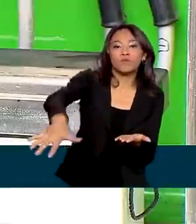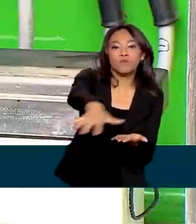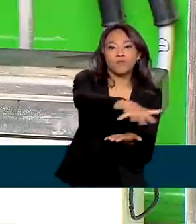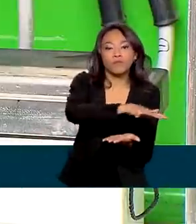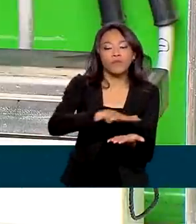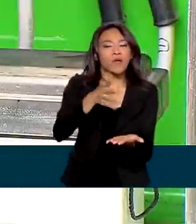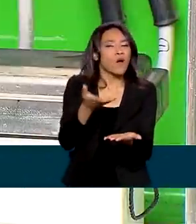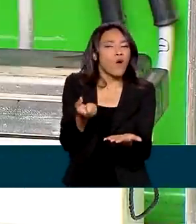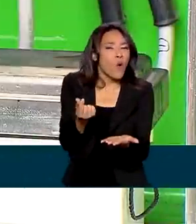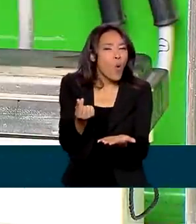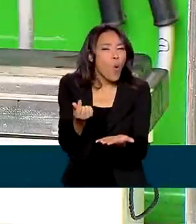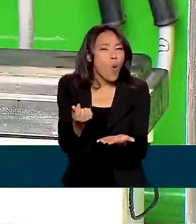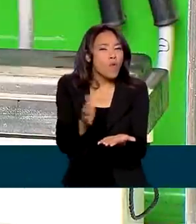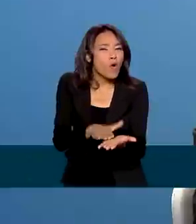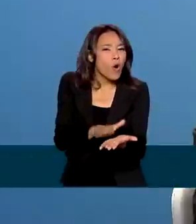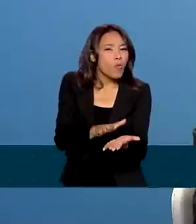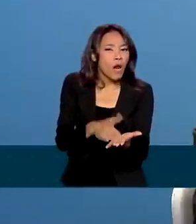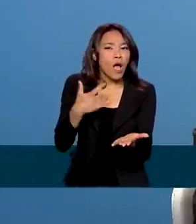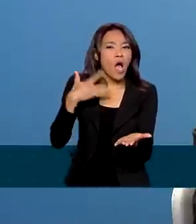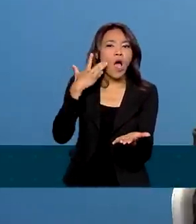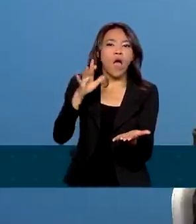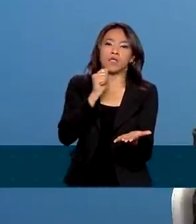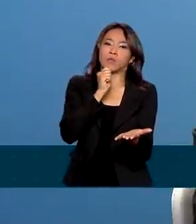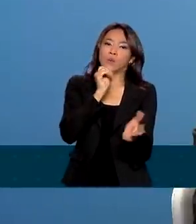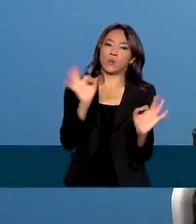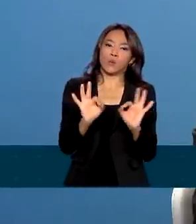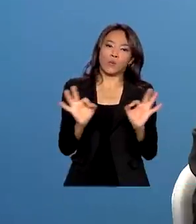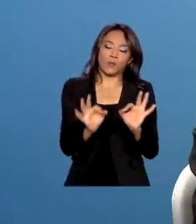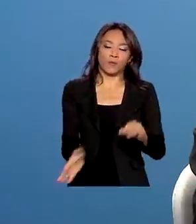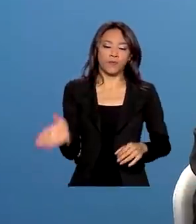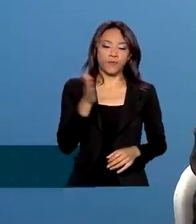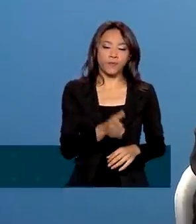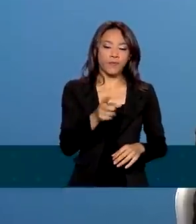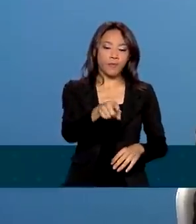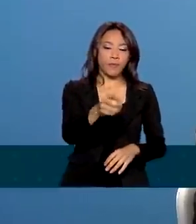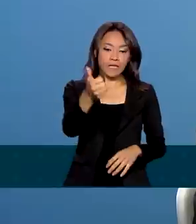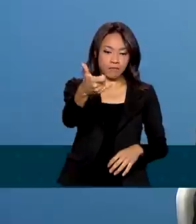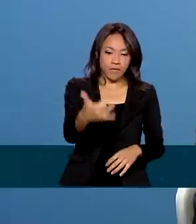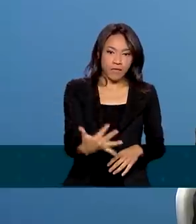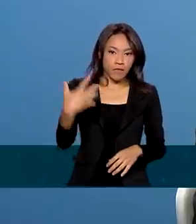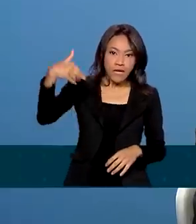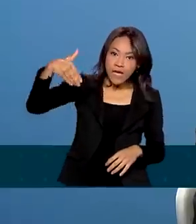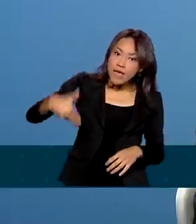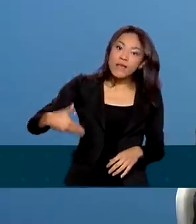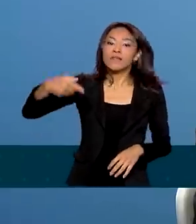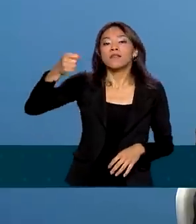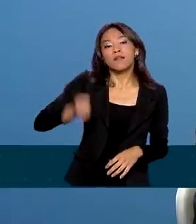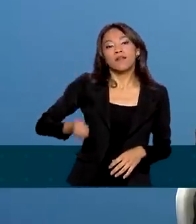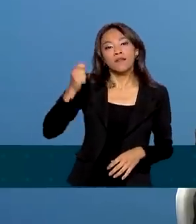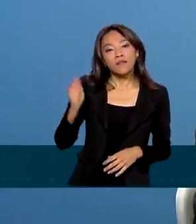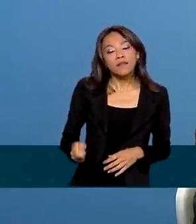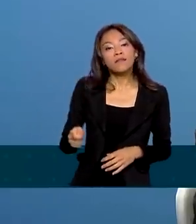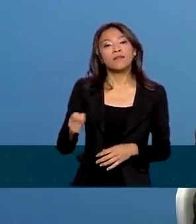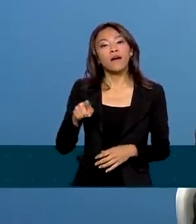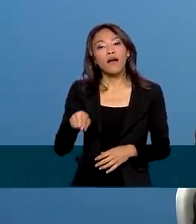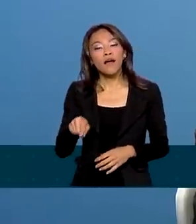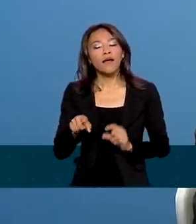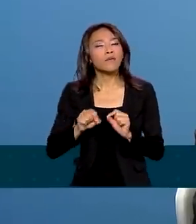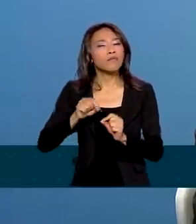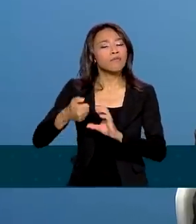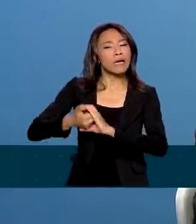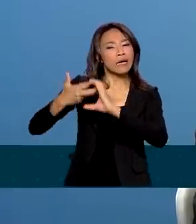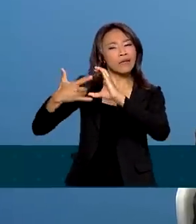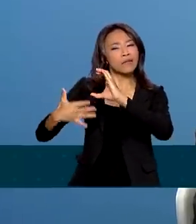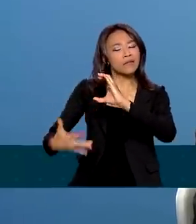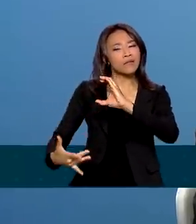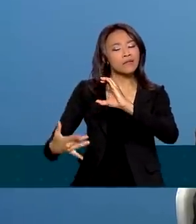forma de cobrança ainda não foi definida. Esse leilão, ele vem trazer empreendimentos de geração que têm uma característica